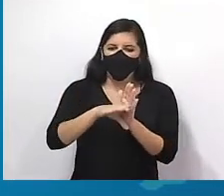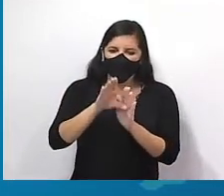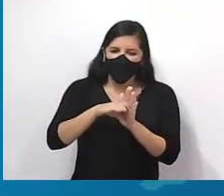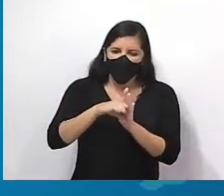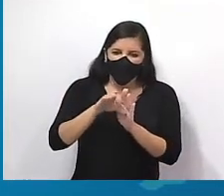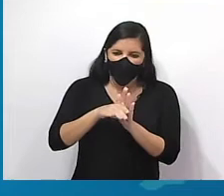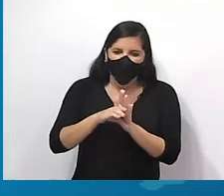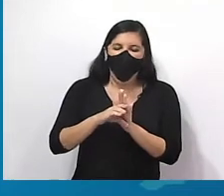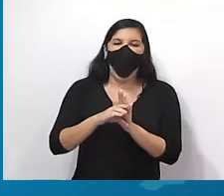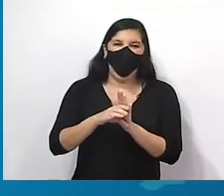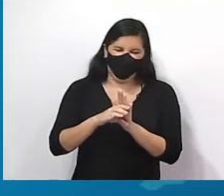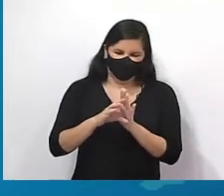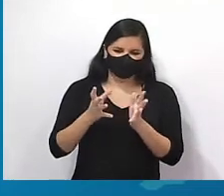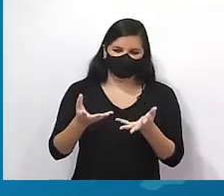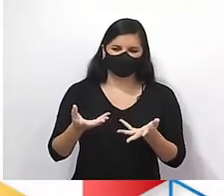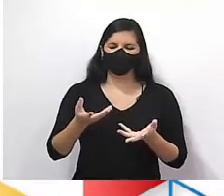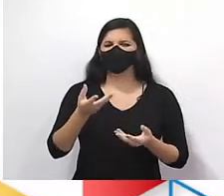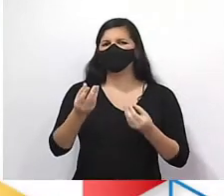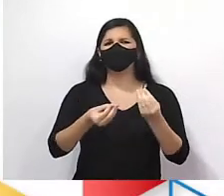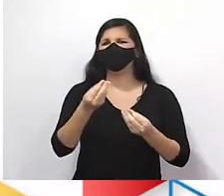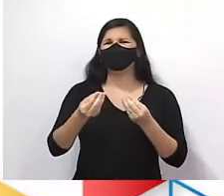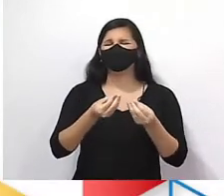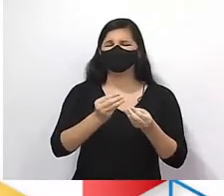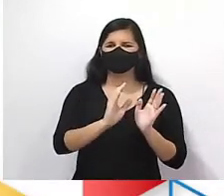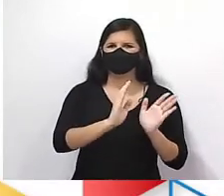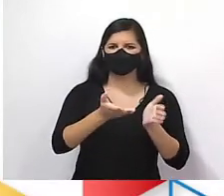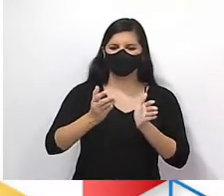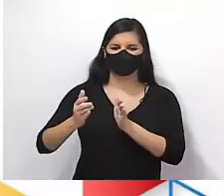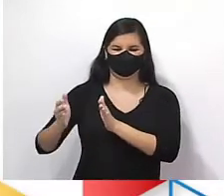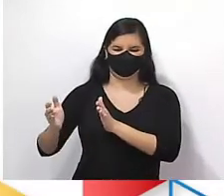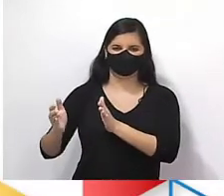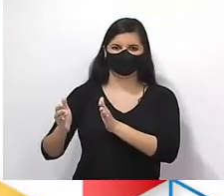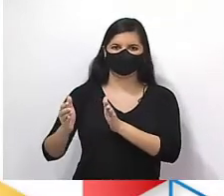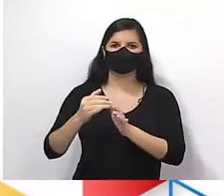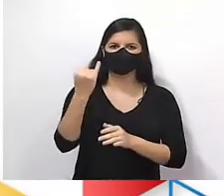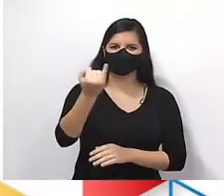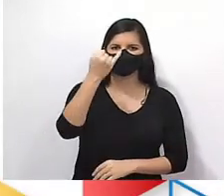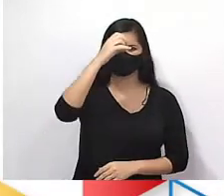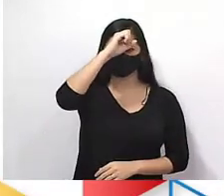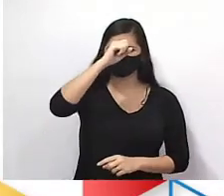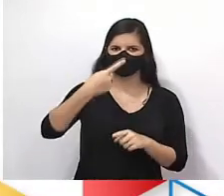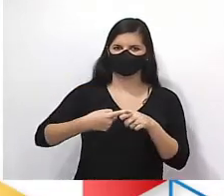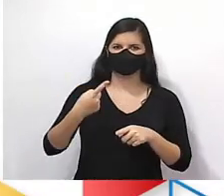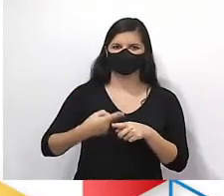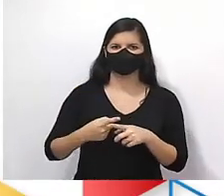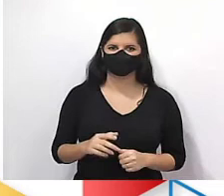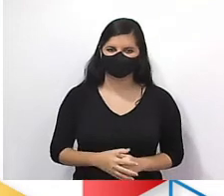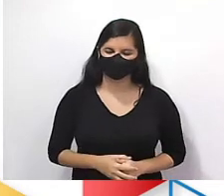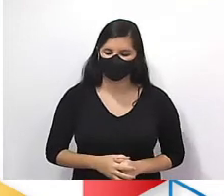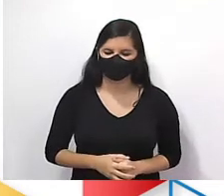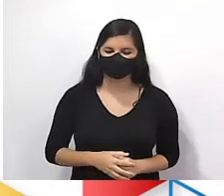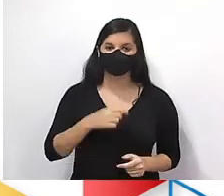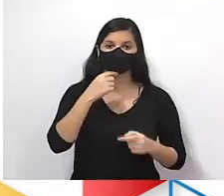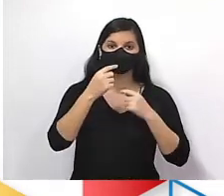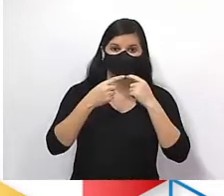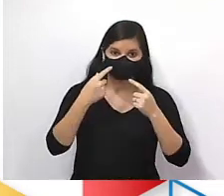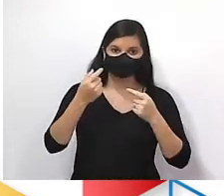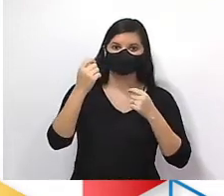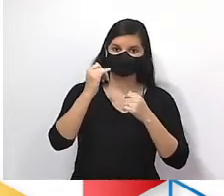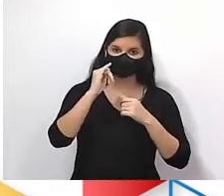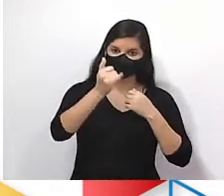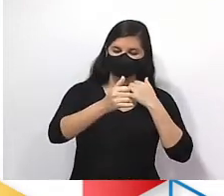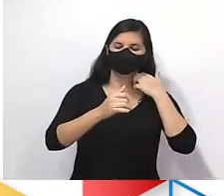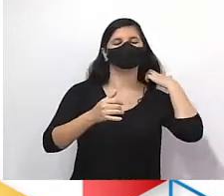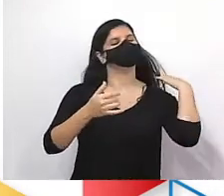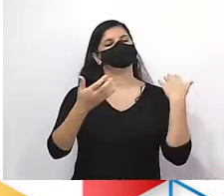direto, ok? O são sequências? Por que é importante aprender sequências? Já vou resolver tua dúvida agora. Primeiro, você